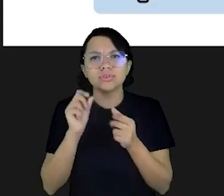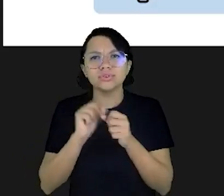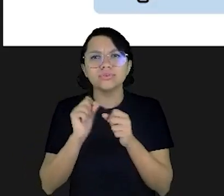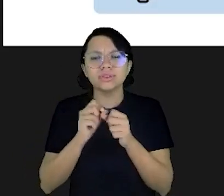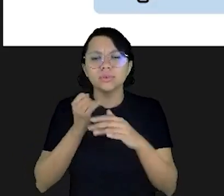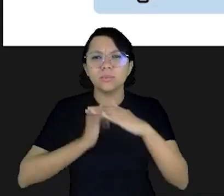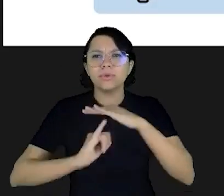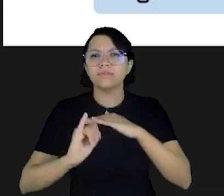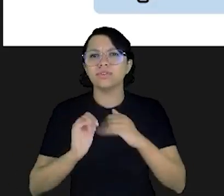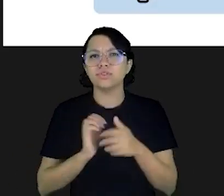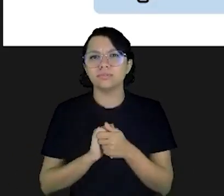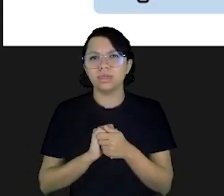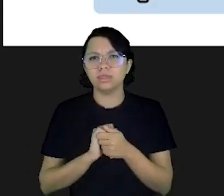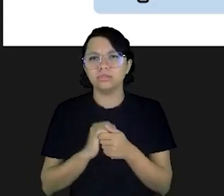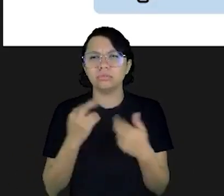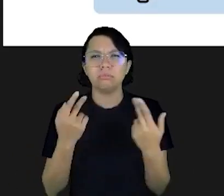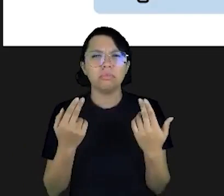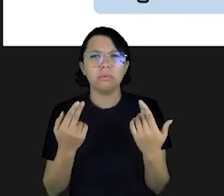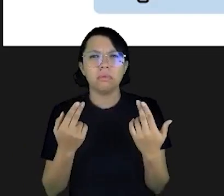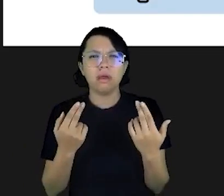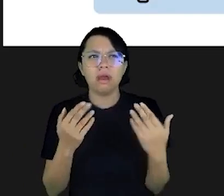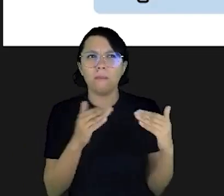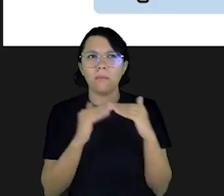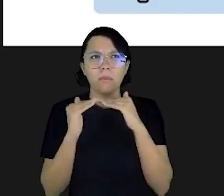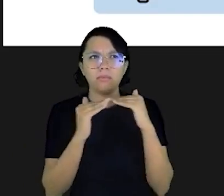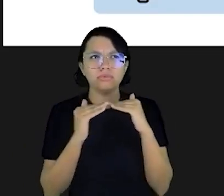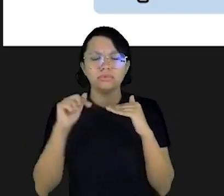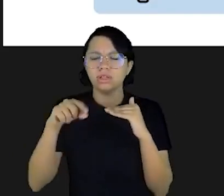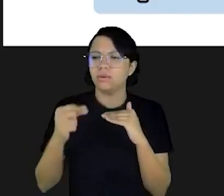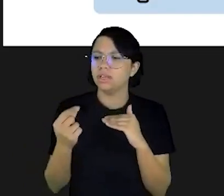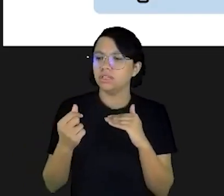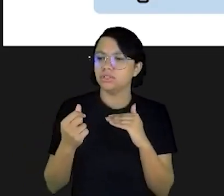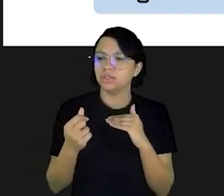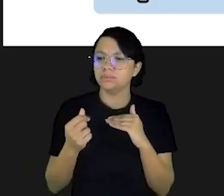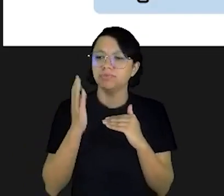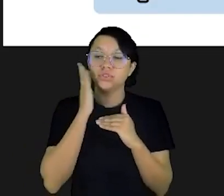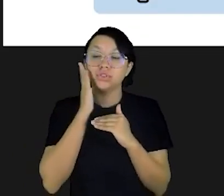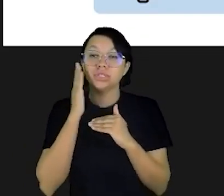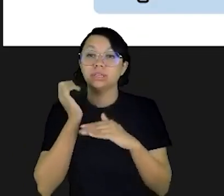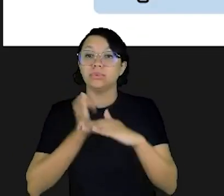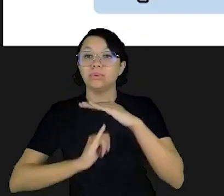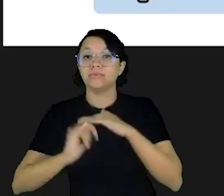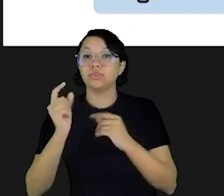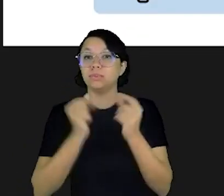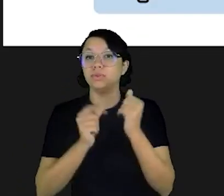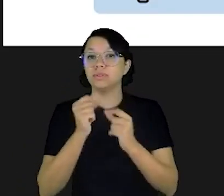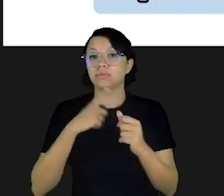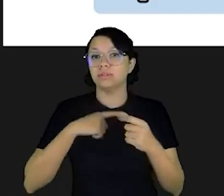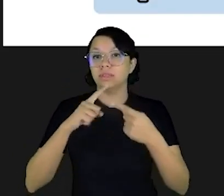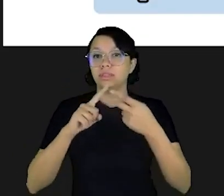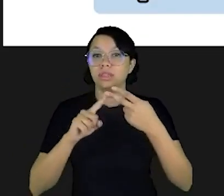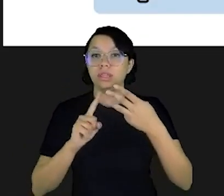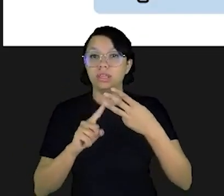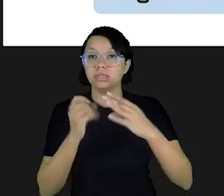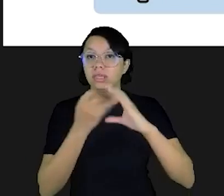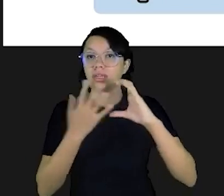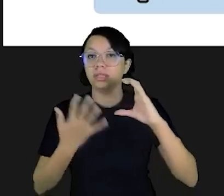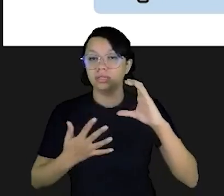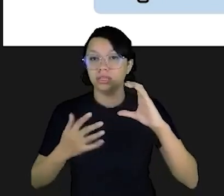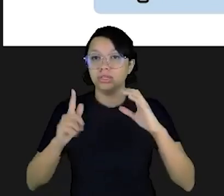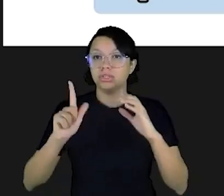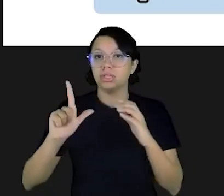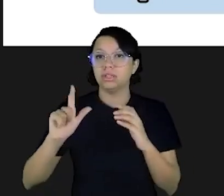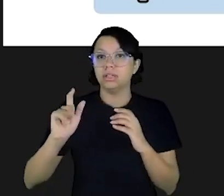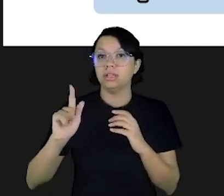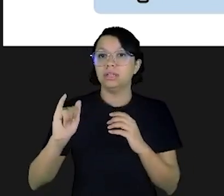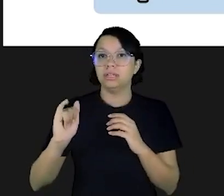fazer o investimento proporcional àquele dinheiro? A gente sabe que os investimentos financeiros têm três características que são a